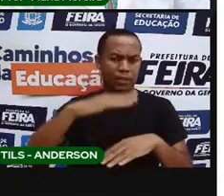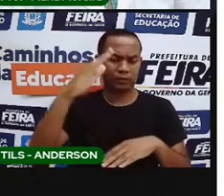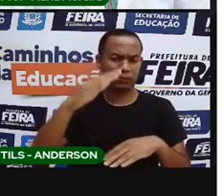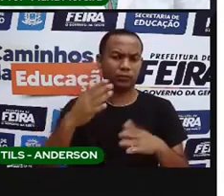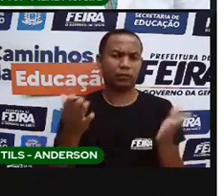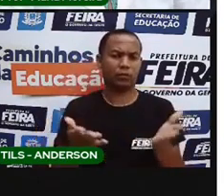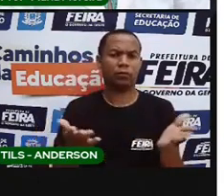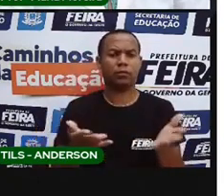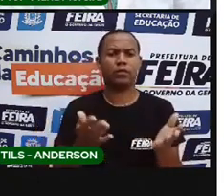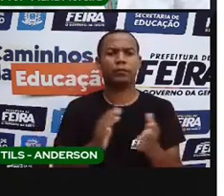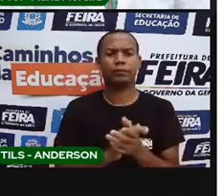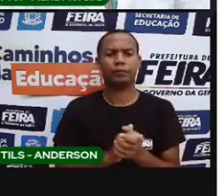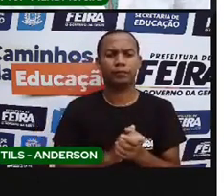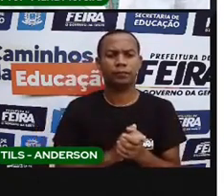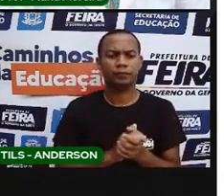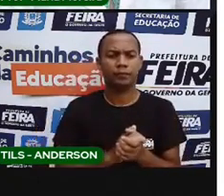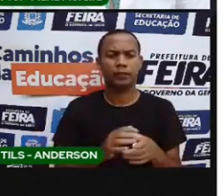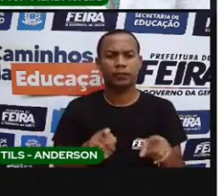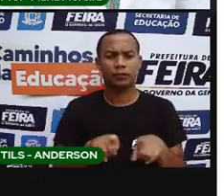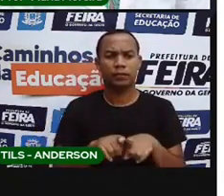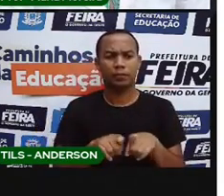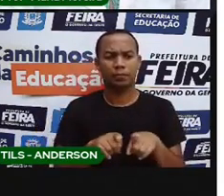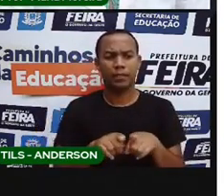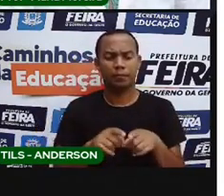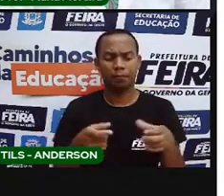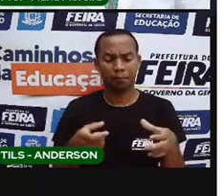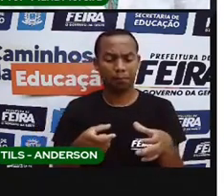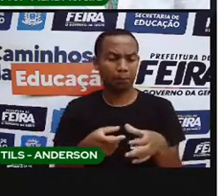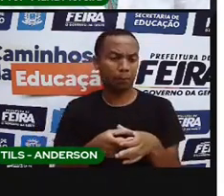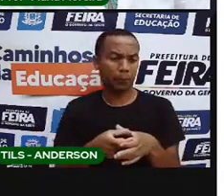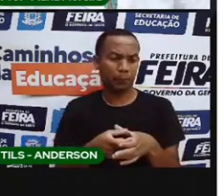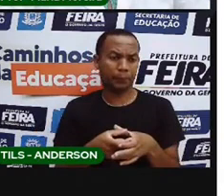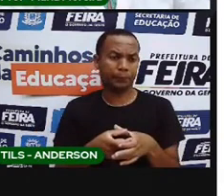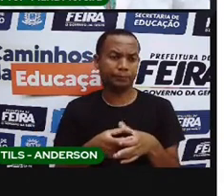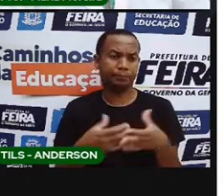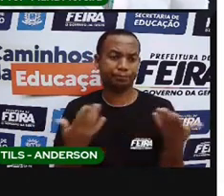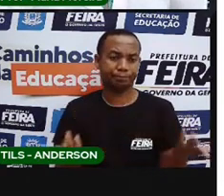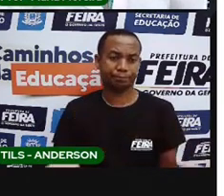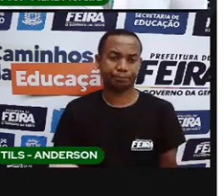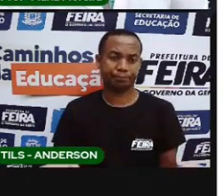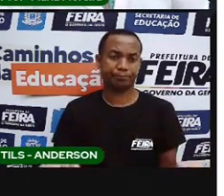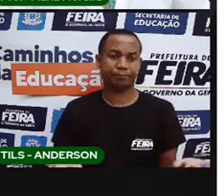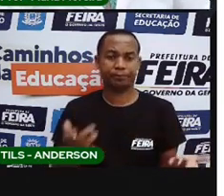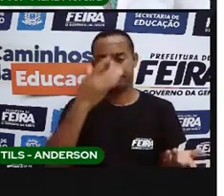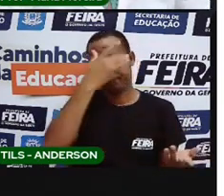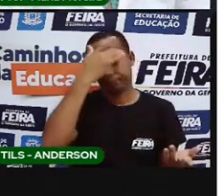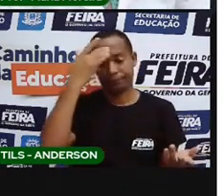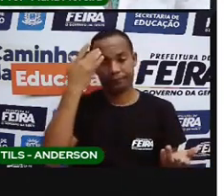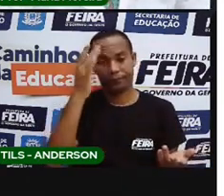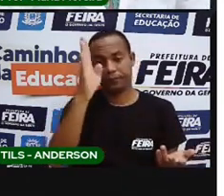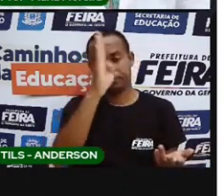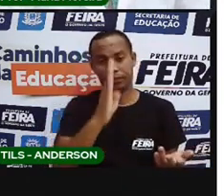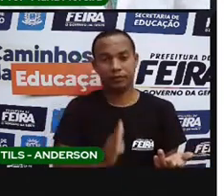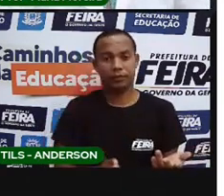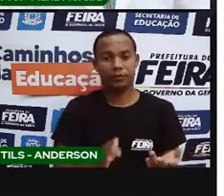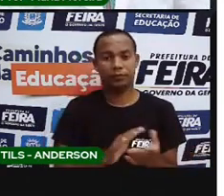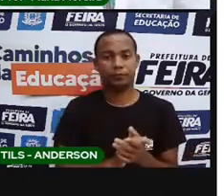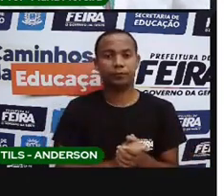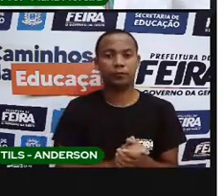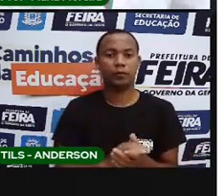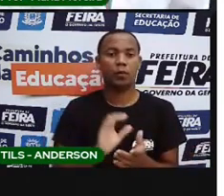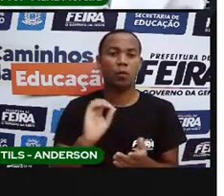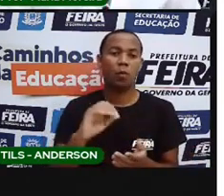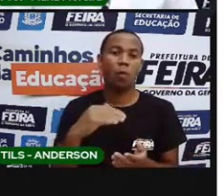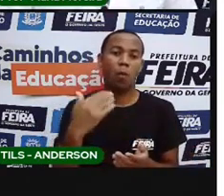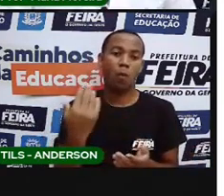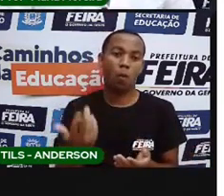atuados. Mesmo assim, eles representam apenas 0,5% da população brasileira. Ou seja,